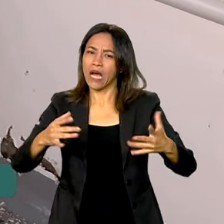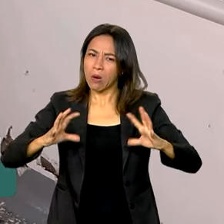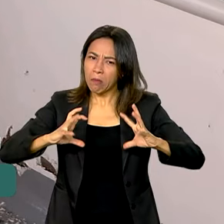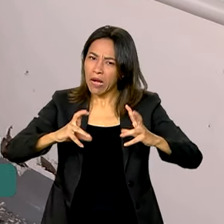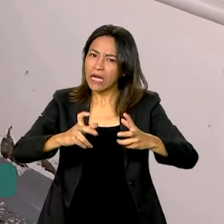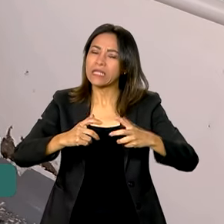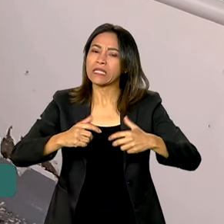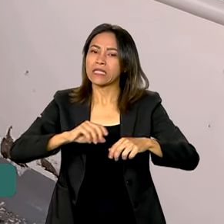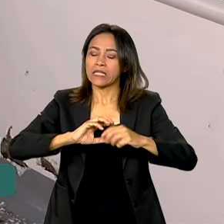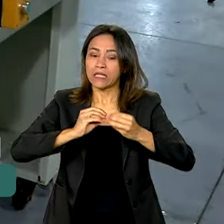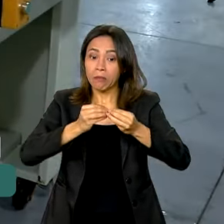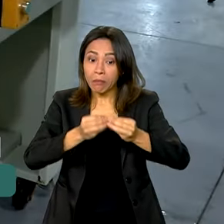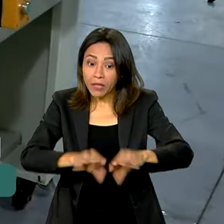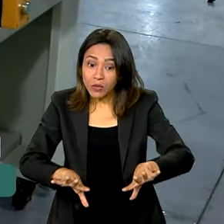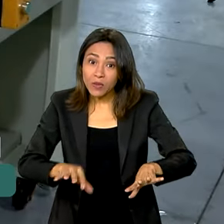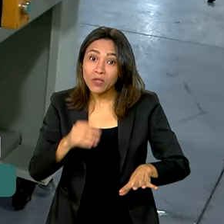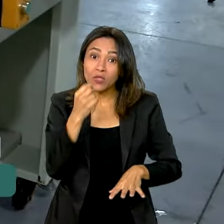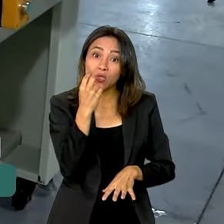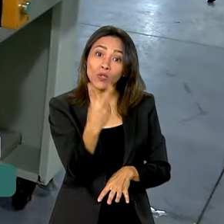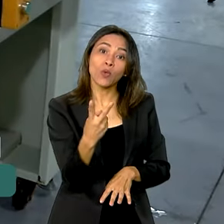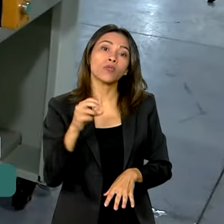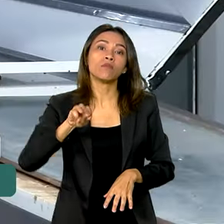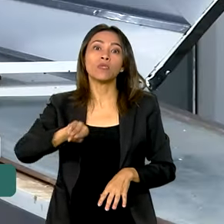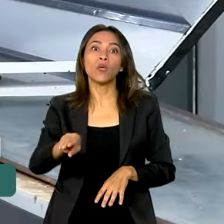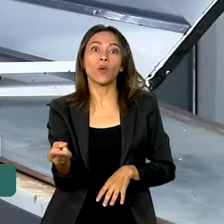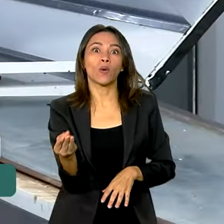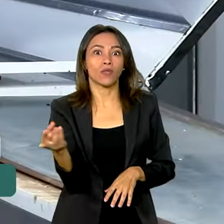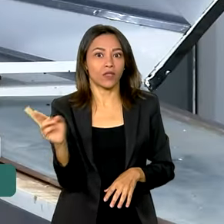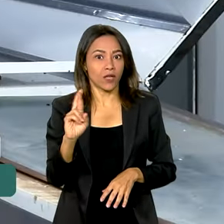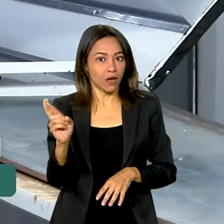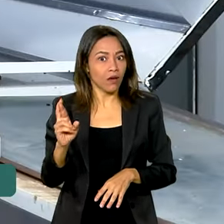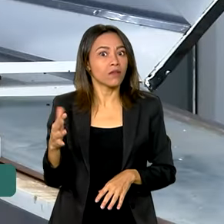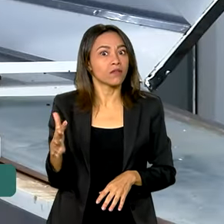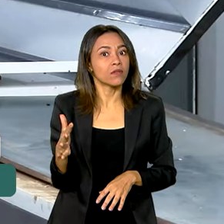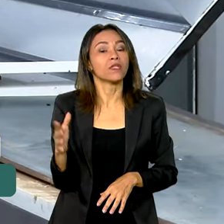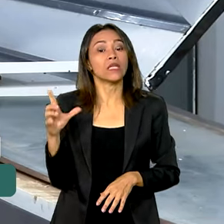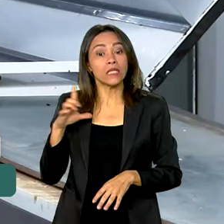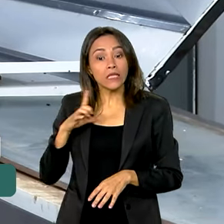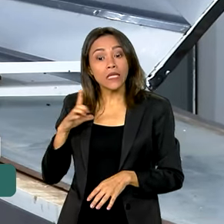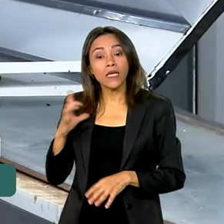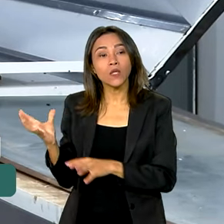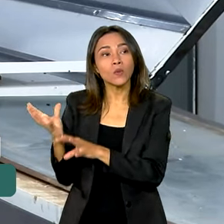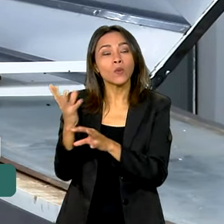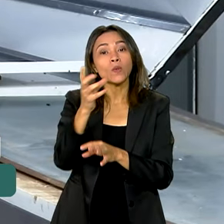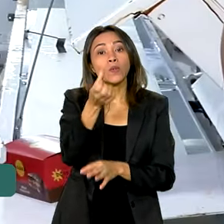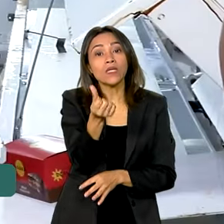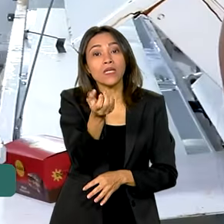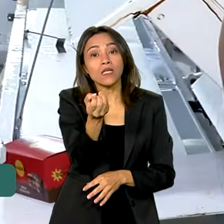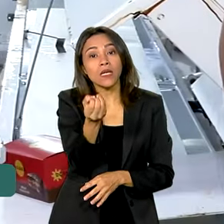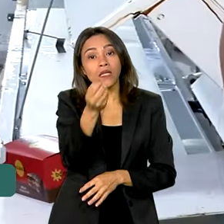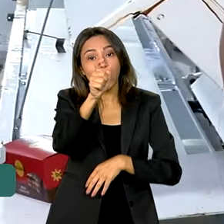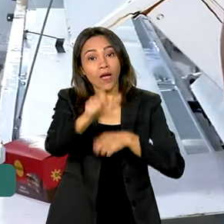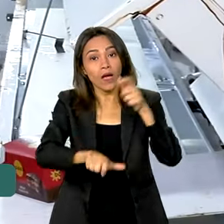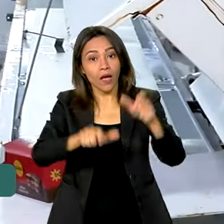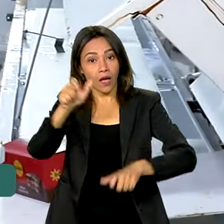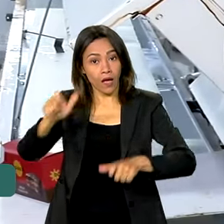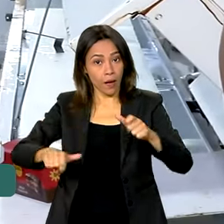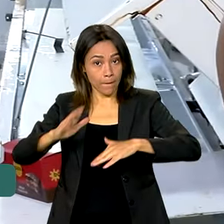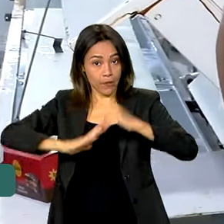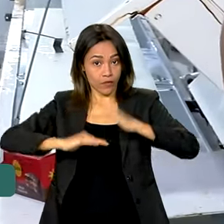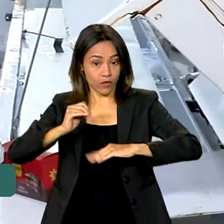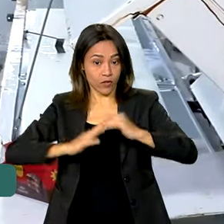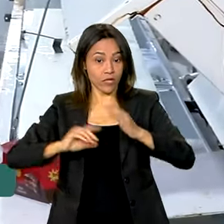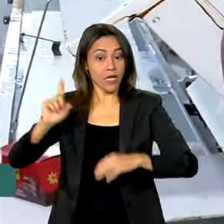prejuízo estimado em 2 milhões de reais. A empresa conta com 60 funcionários. Para o Tiago, que é